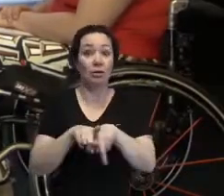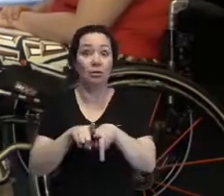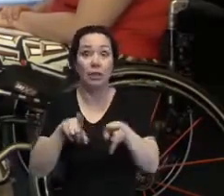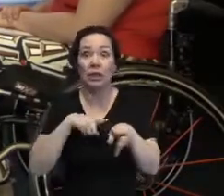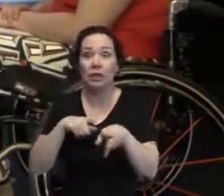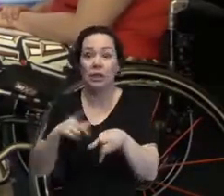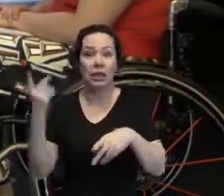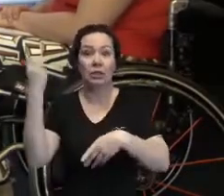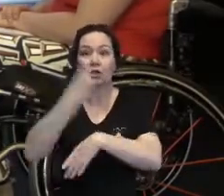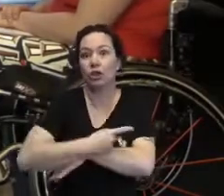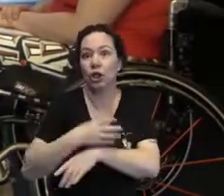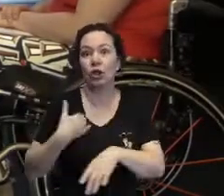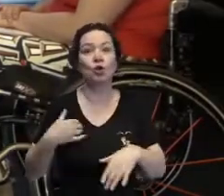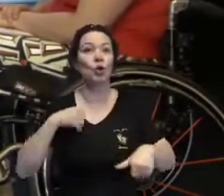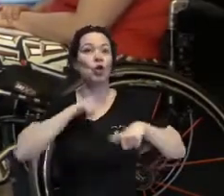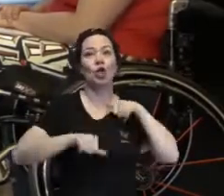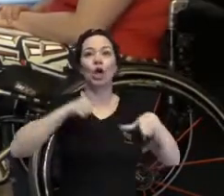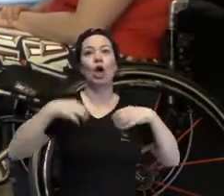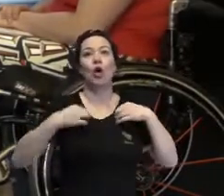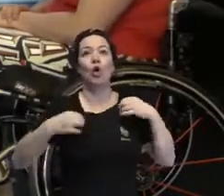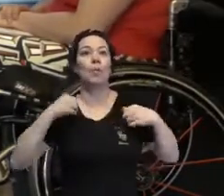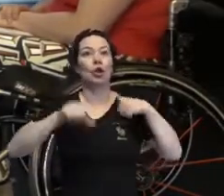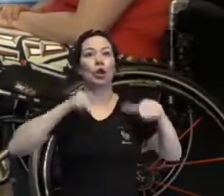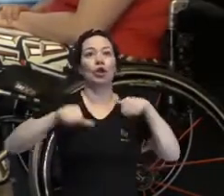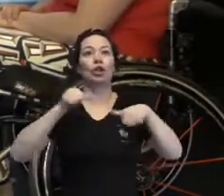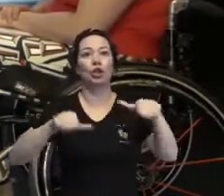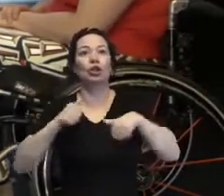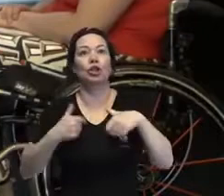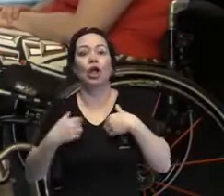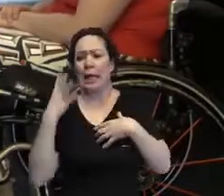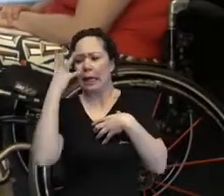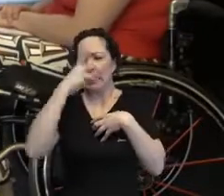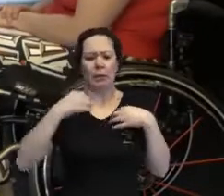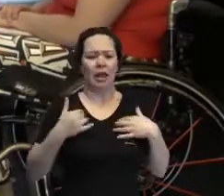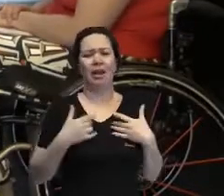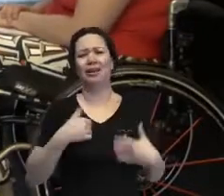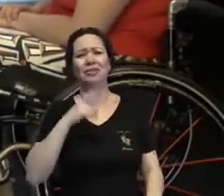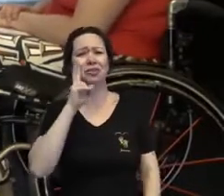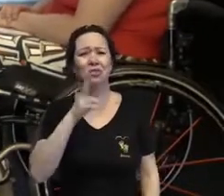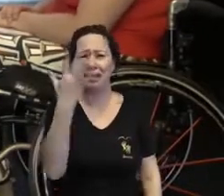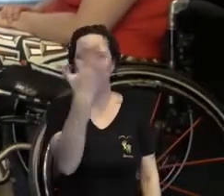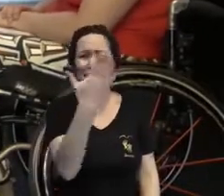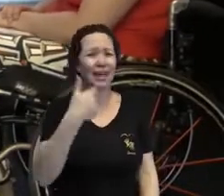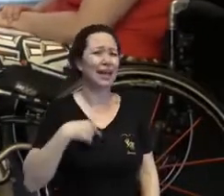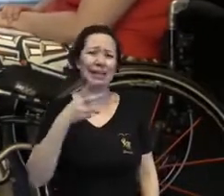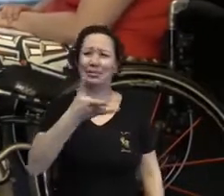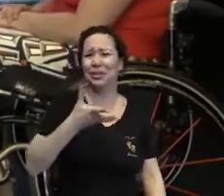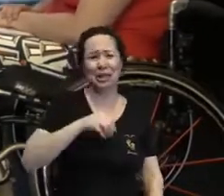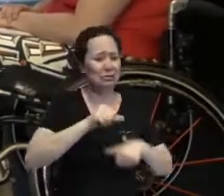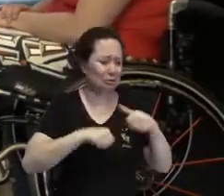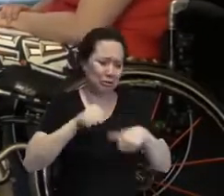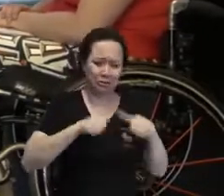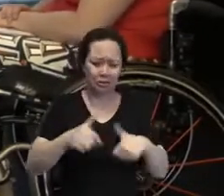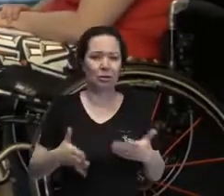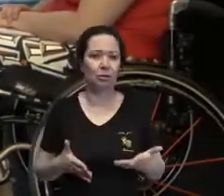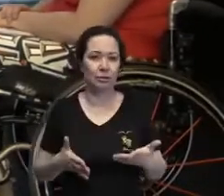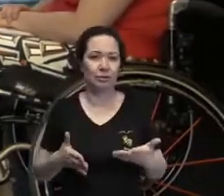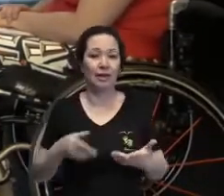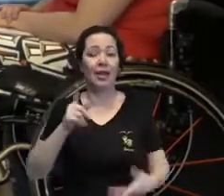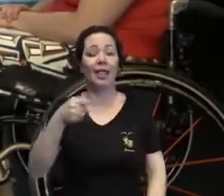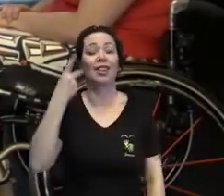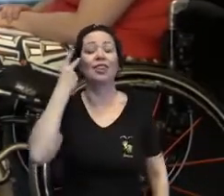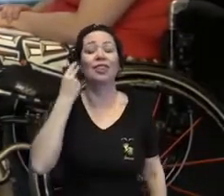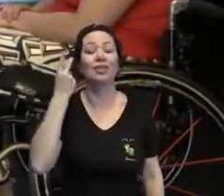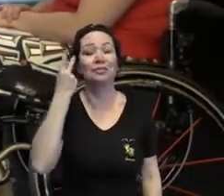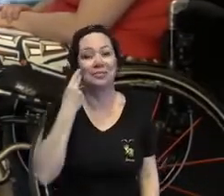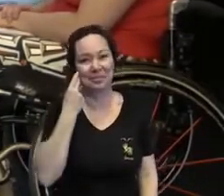armário inteiro e a única vontade que você tem é de apagar a luz, sentar e chorar e não ir pra lugar nenhum. Isso é normal. Sabe? Então